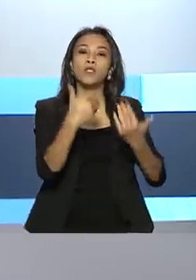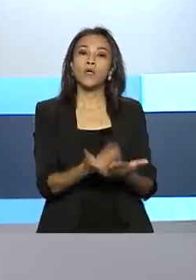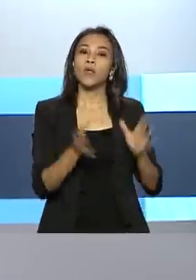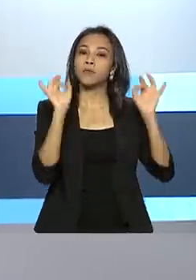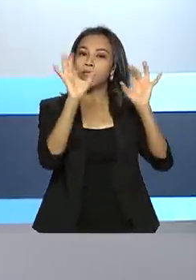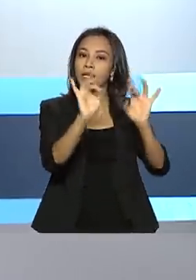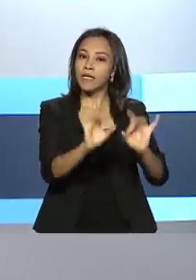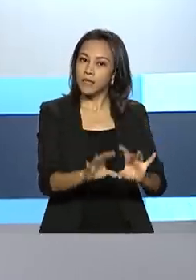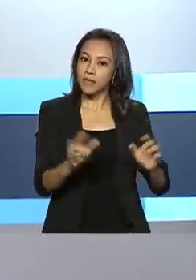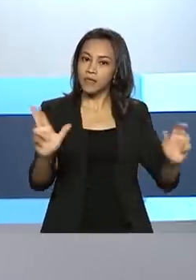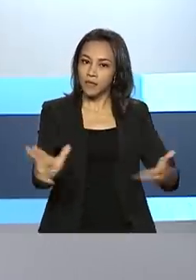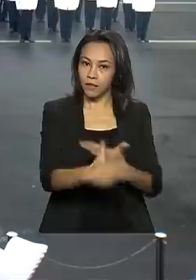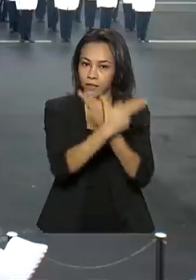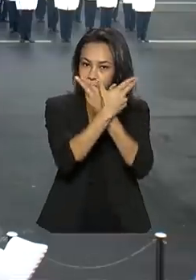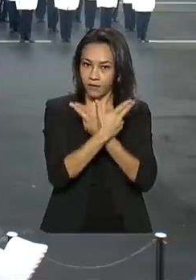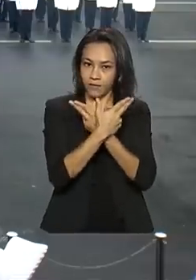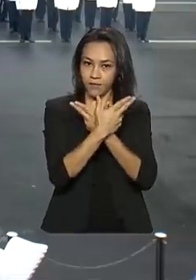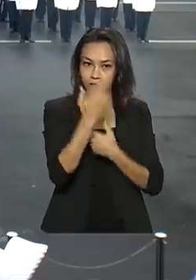Guaratinguetá, São Paulo.